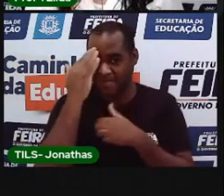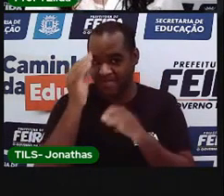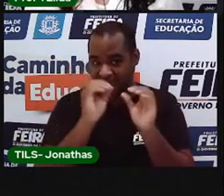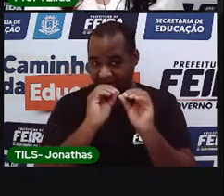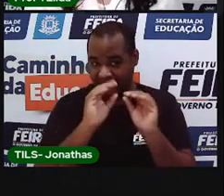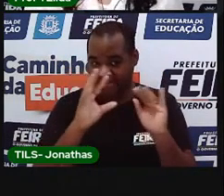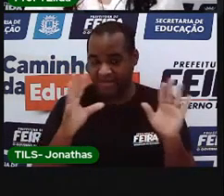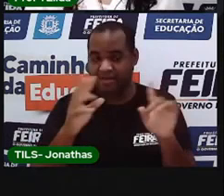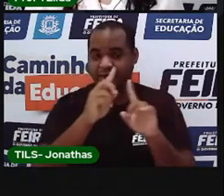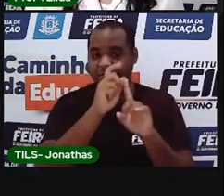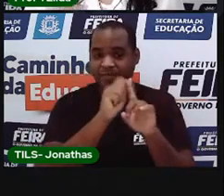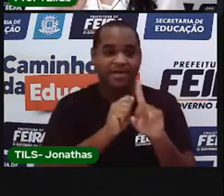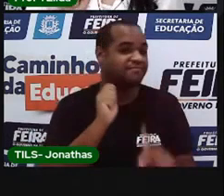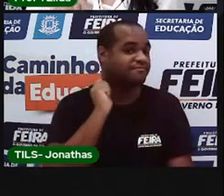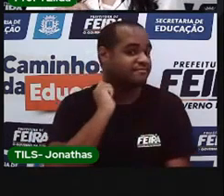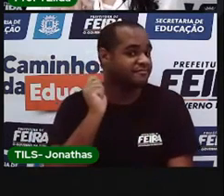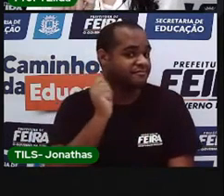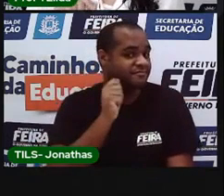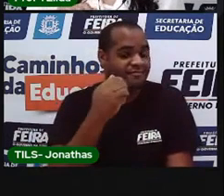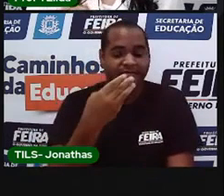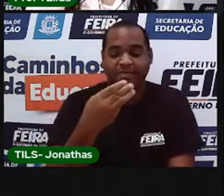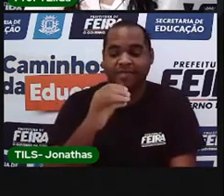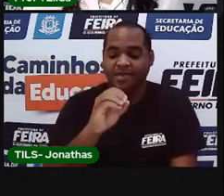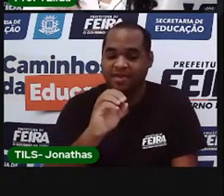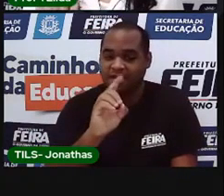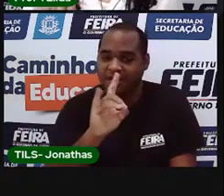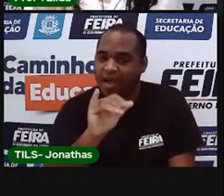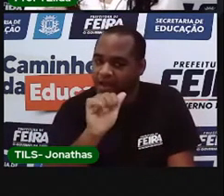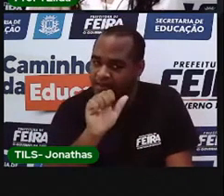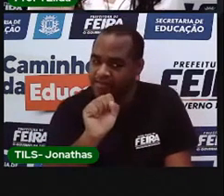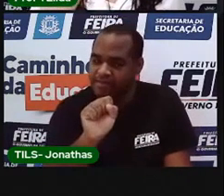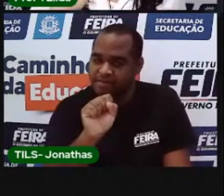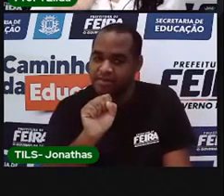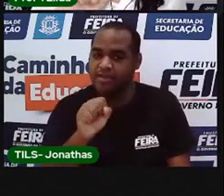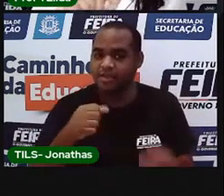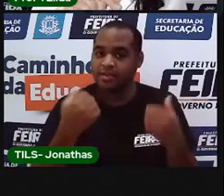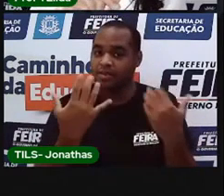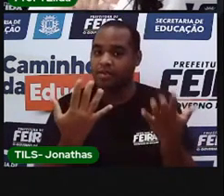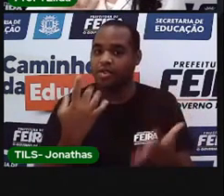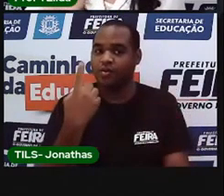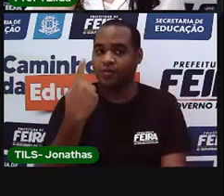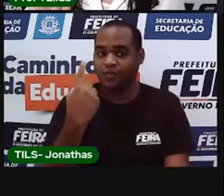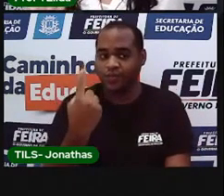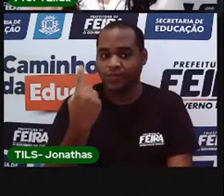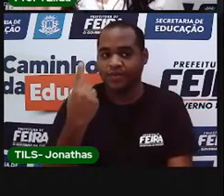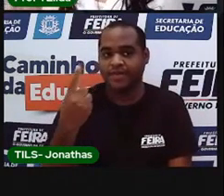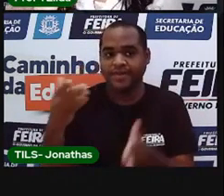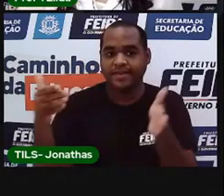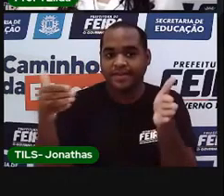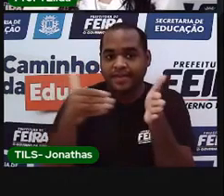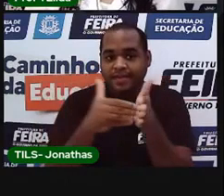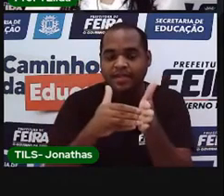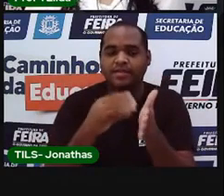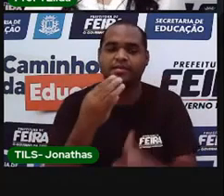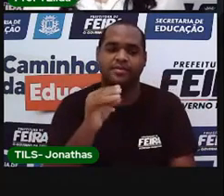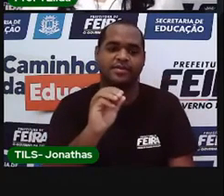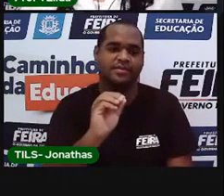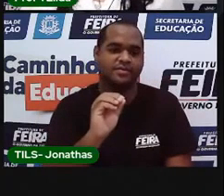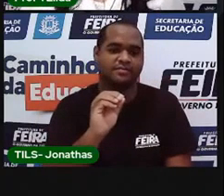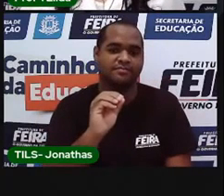mês de abril, o mês só tem trinta dias. Então, vai de um até trinta.